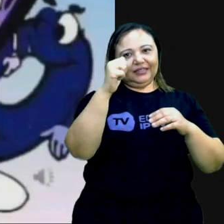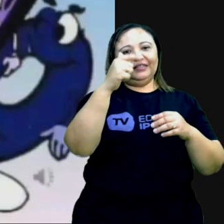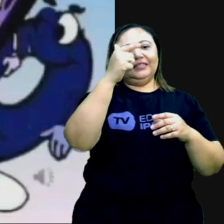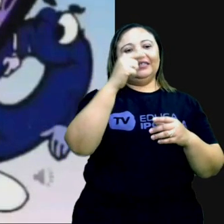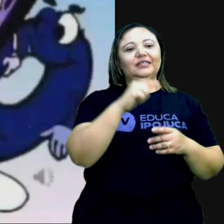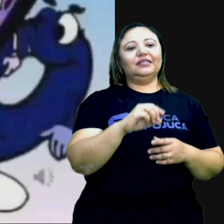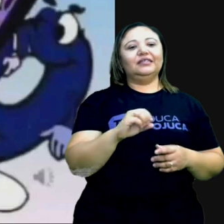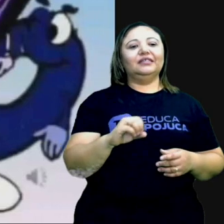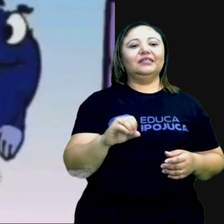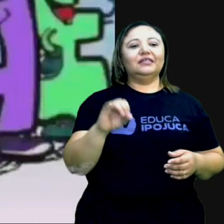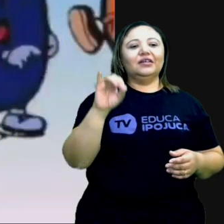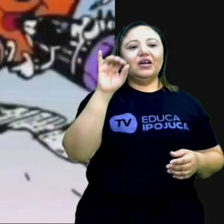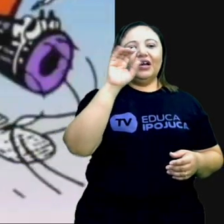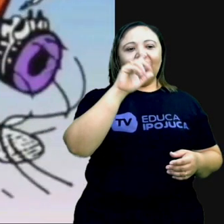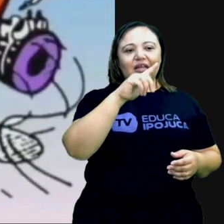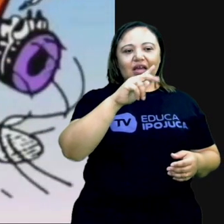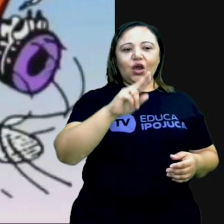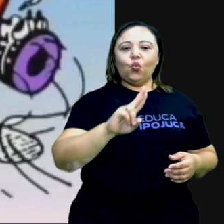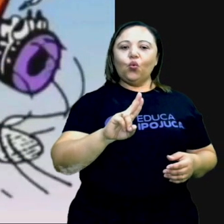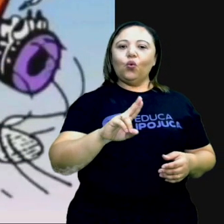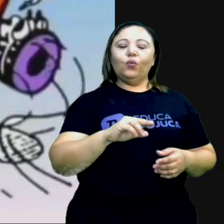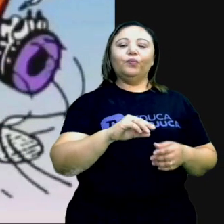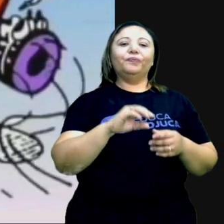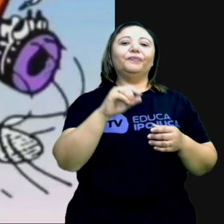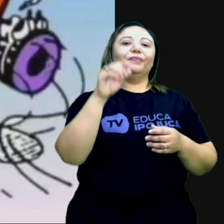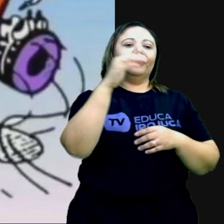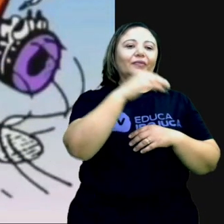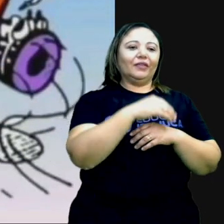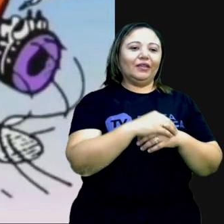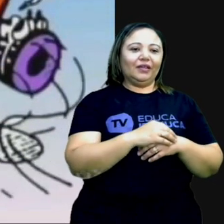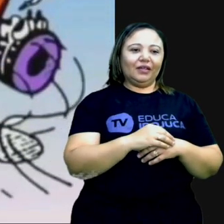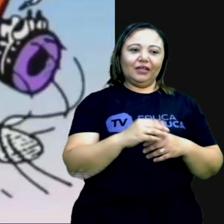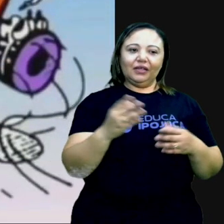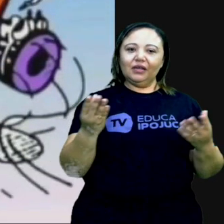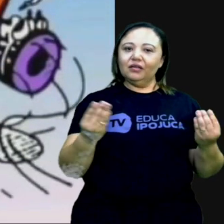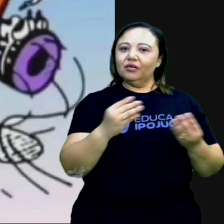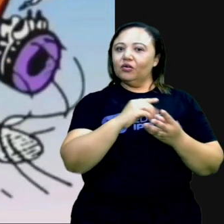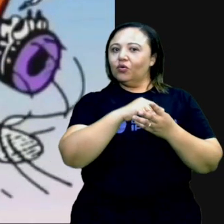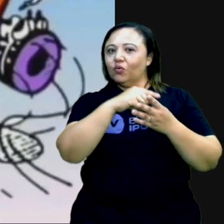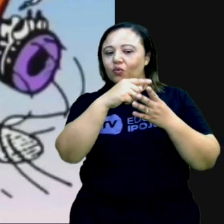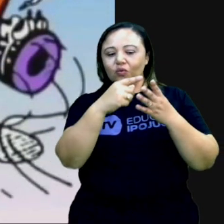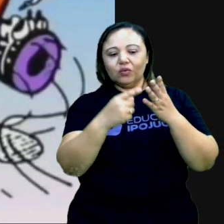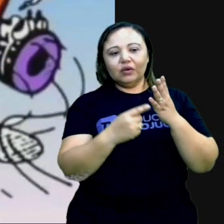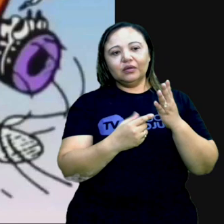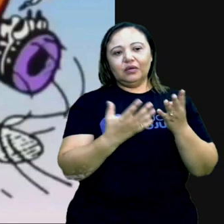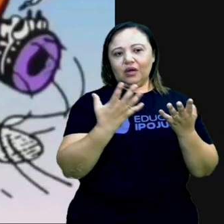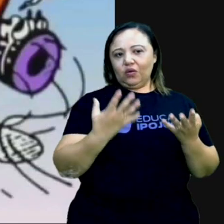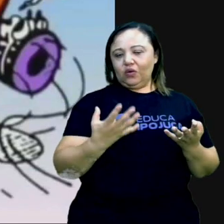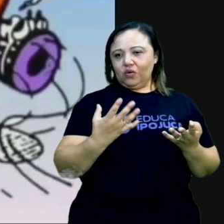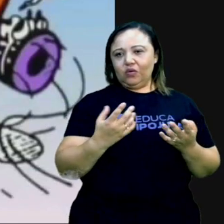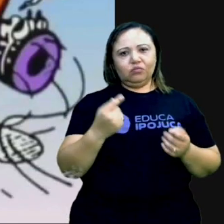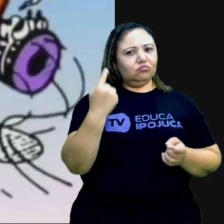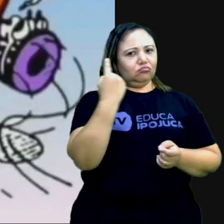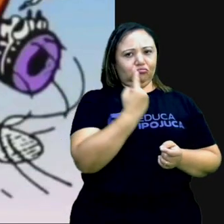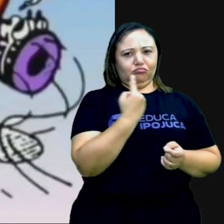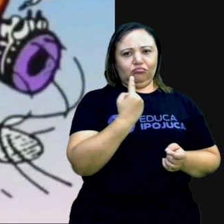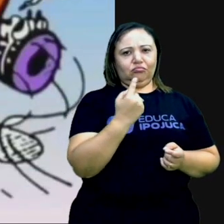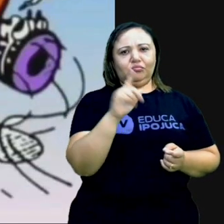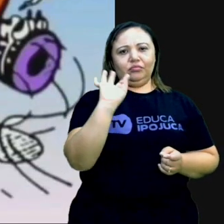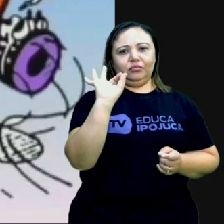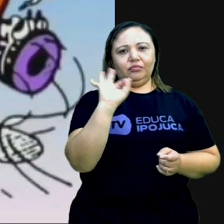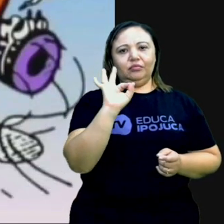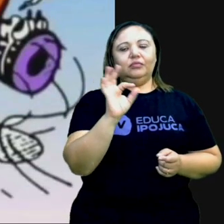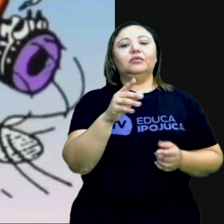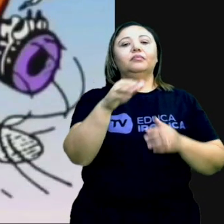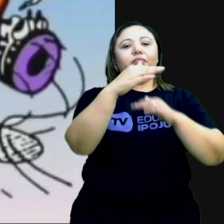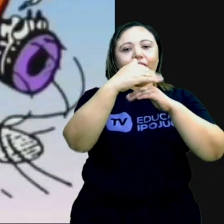Oi! E surgiu a letrinha O. Para o espante de todos, o O não queria vir sozinho. E foi logo